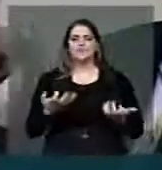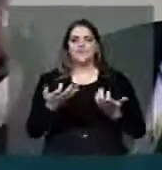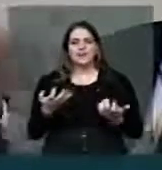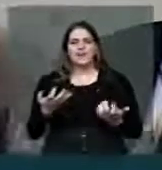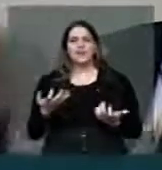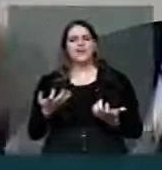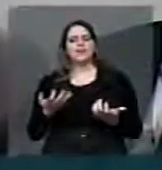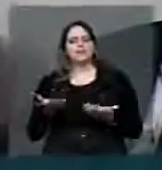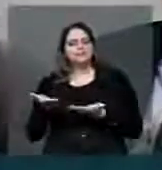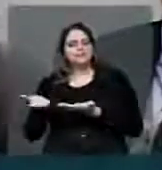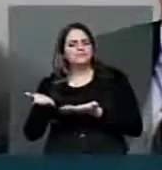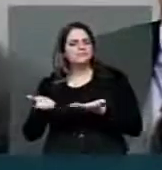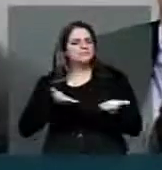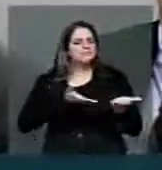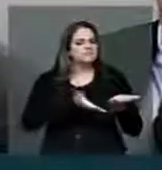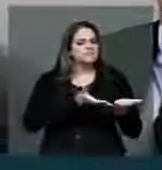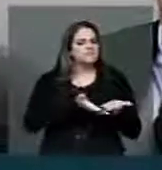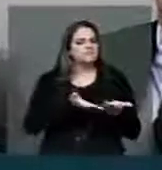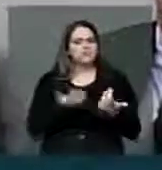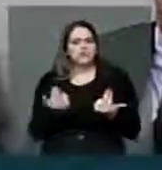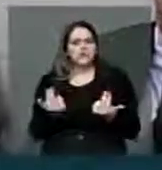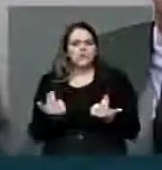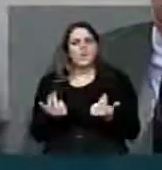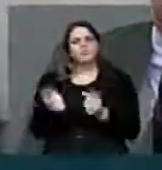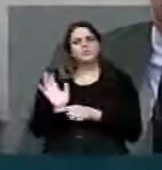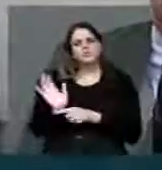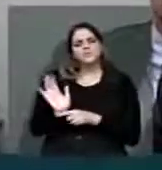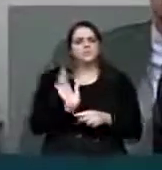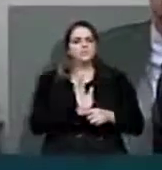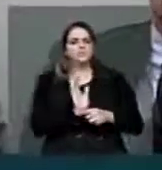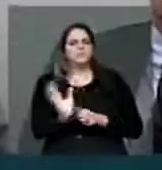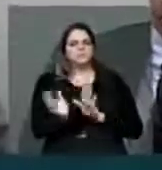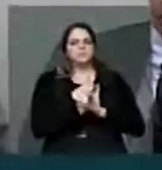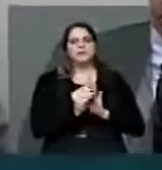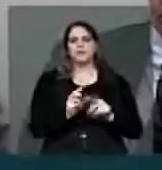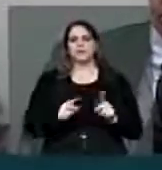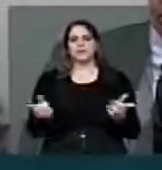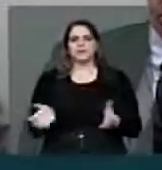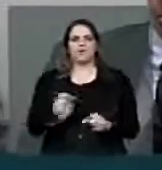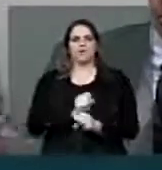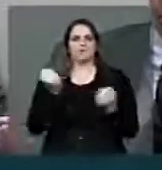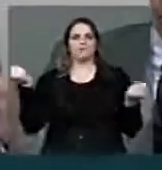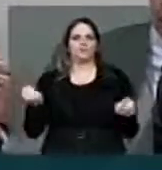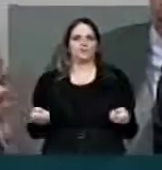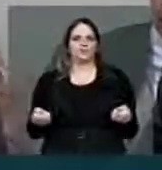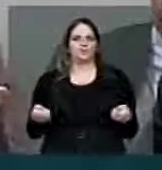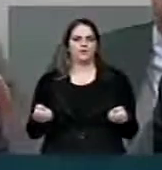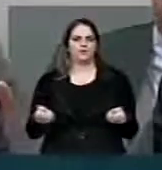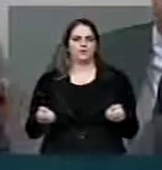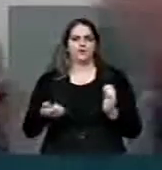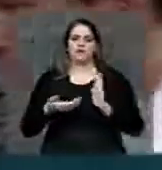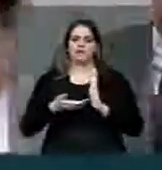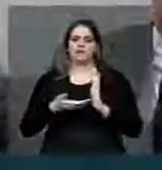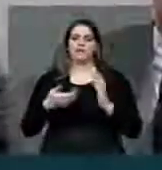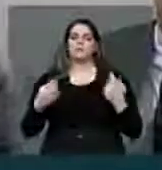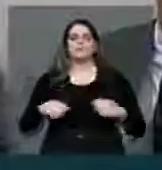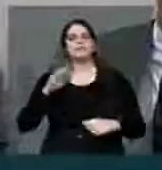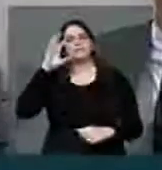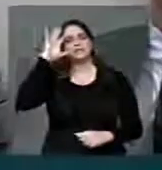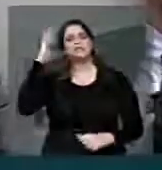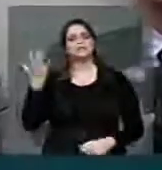possível de setores nos projetos de direitos da gente. Às vezes isso é impossível. Esse é um caso em que é impossível. Aqui a Câmara vai ter que decidir